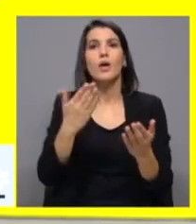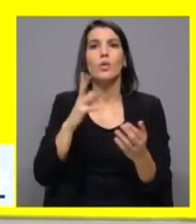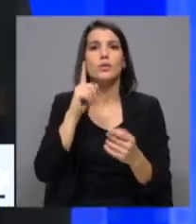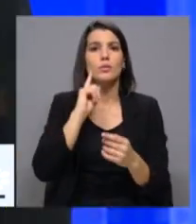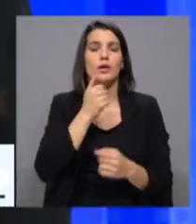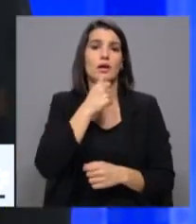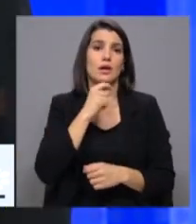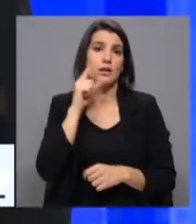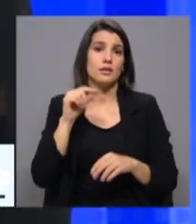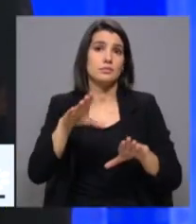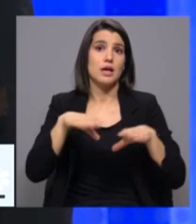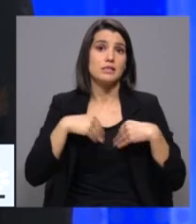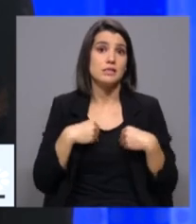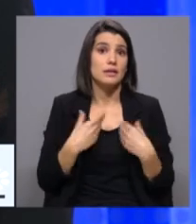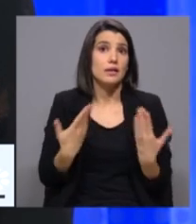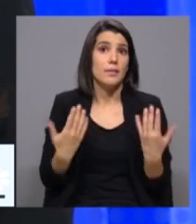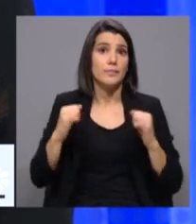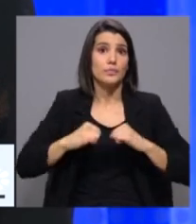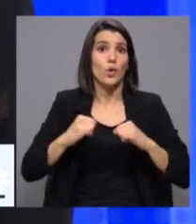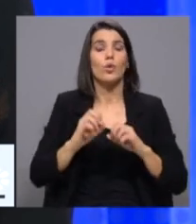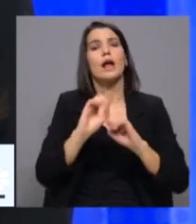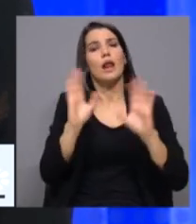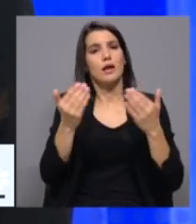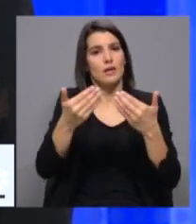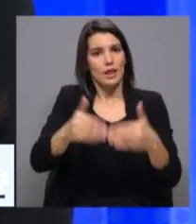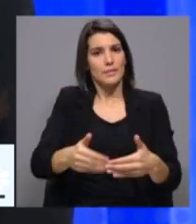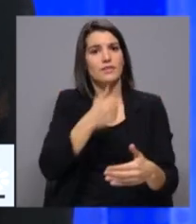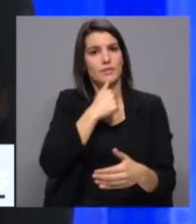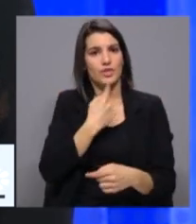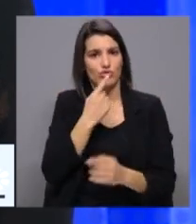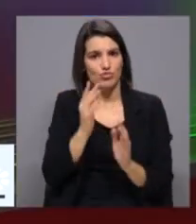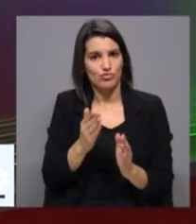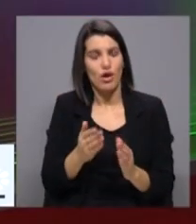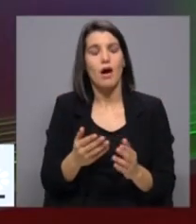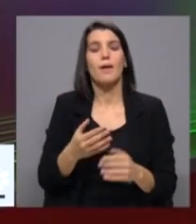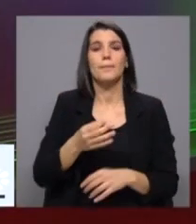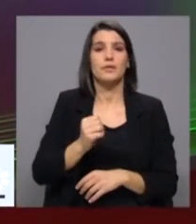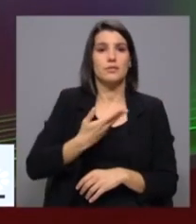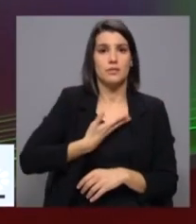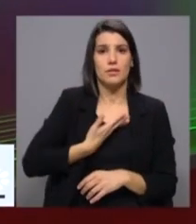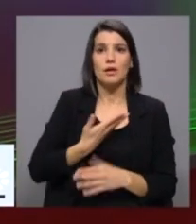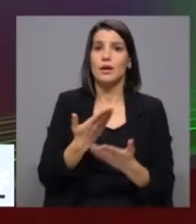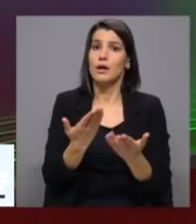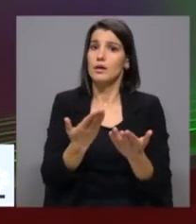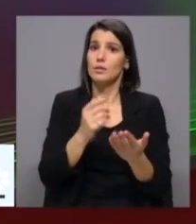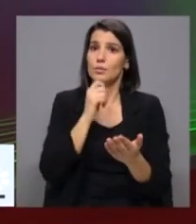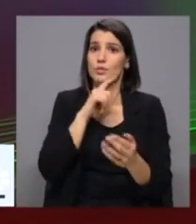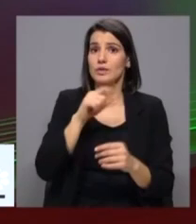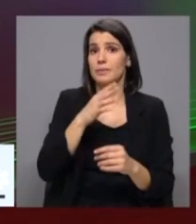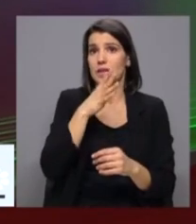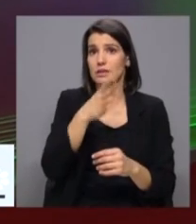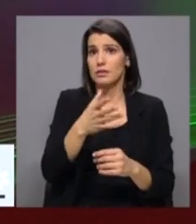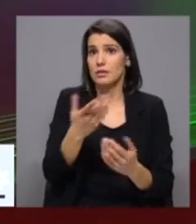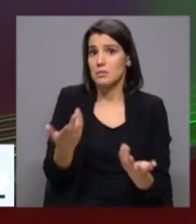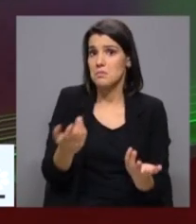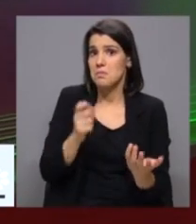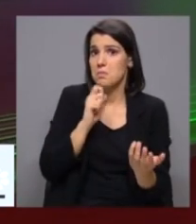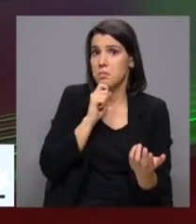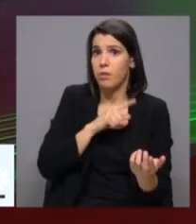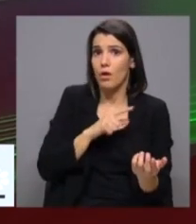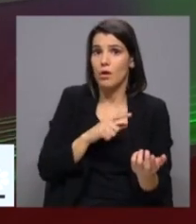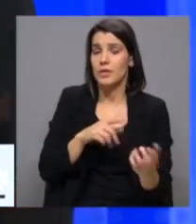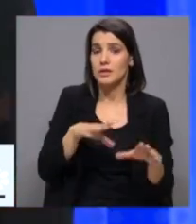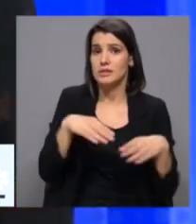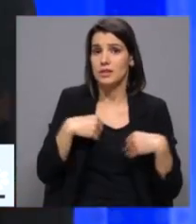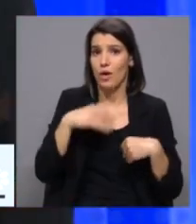abre a porta um entendimento, claro, com linhas vermelhas que já estabeleceu com o PSD, não está a dizer que pode, no fundo, vir a